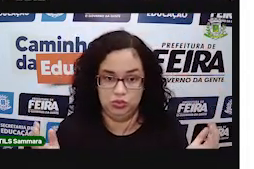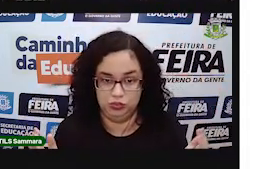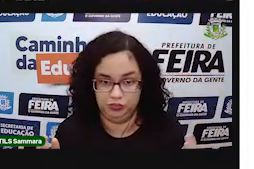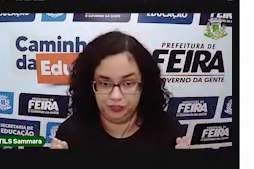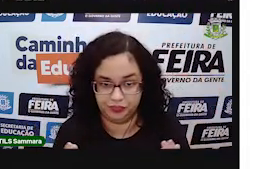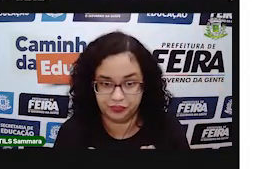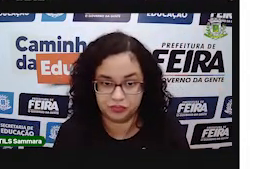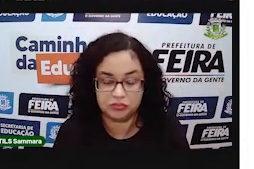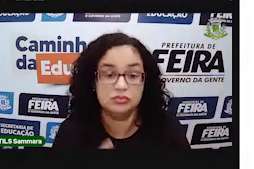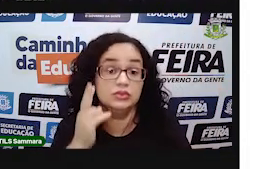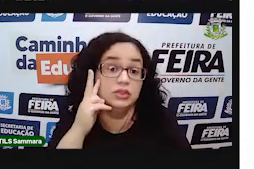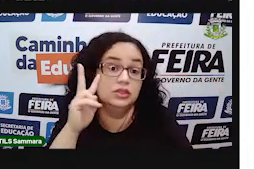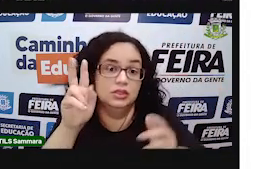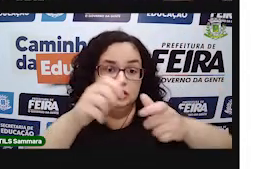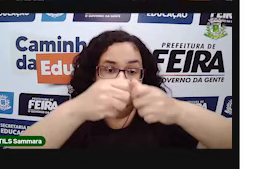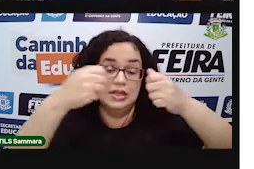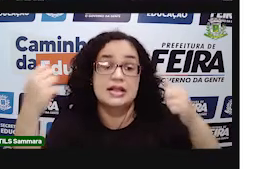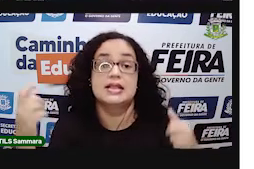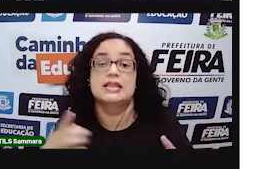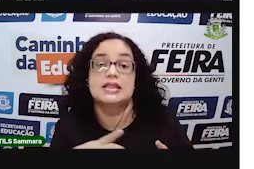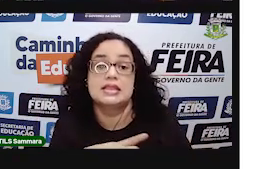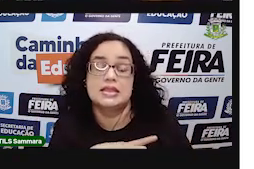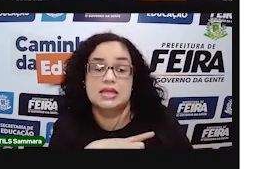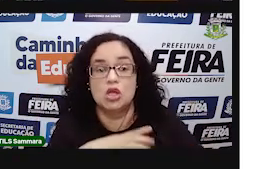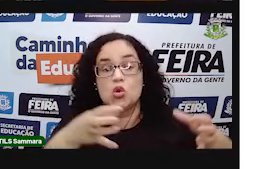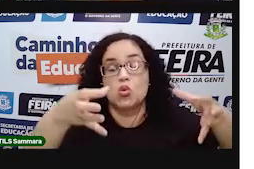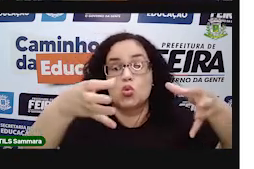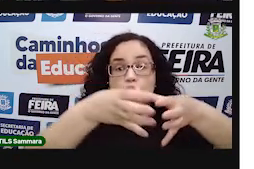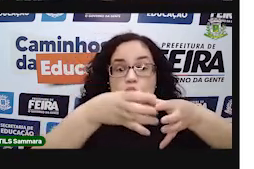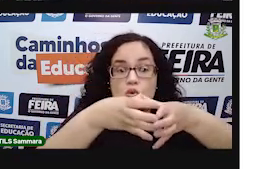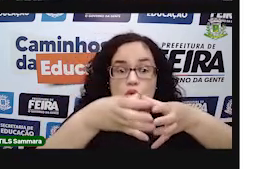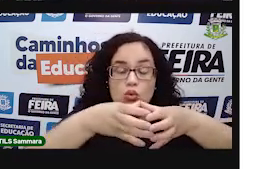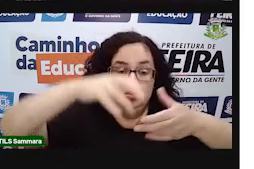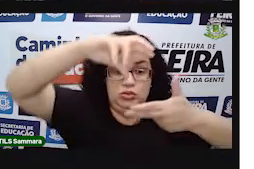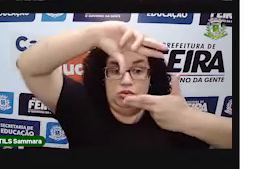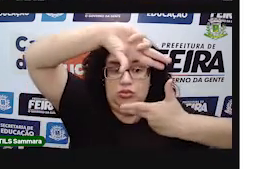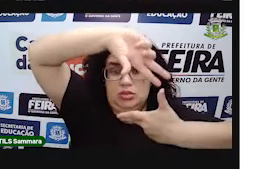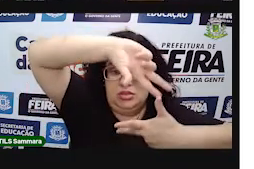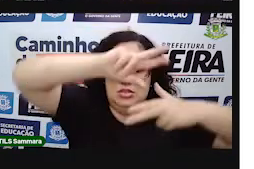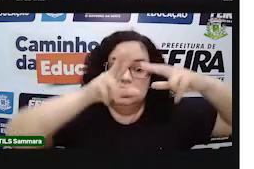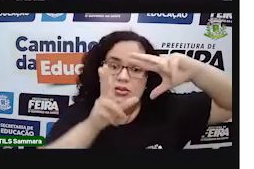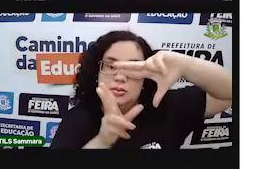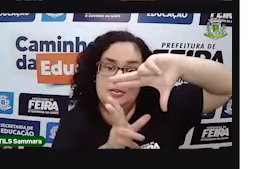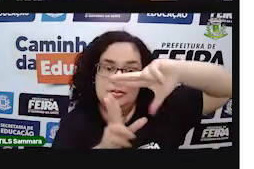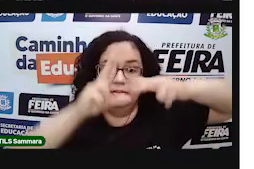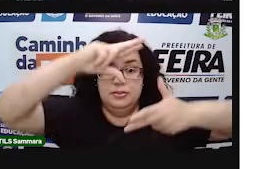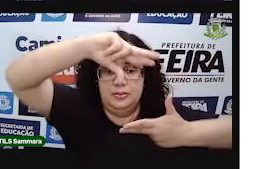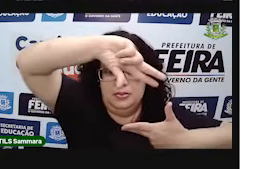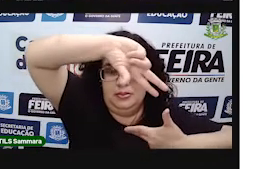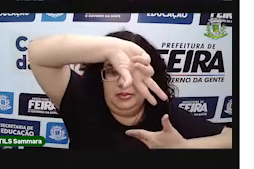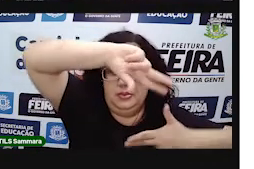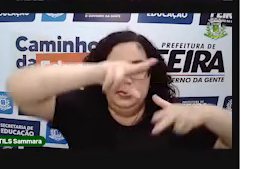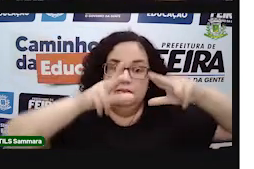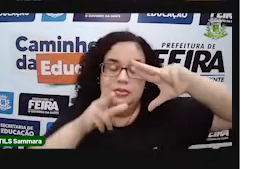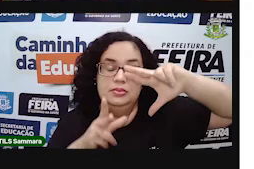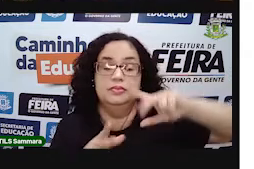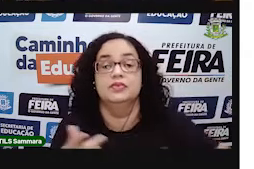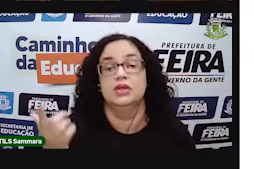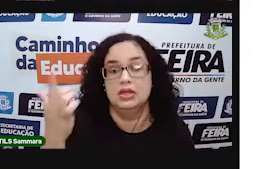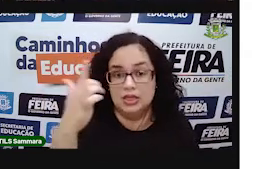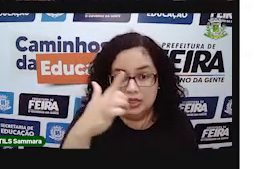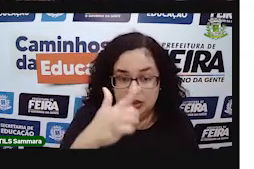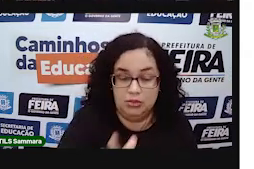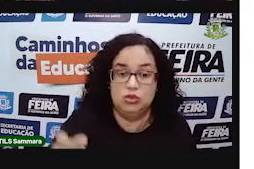como está aparecendo aí na tela, e tem o grupo dos poliedros. Certo? Então, vou repetir.